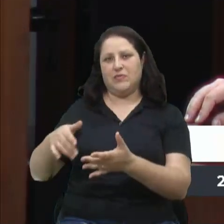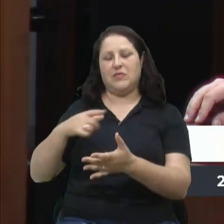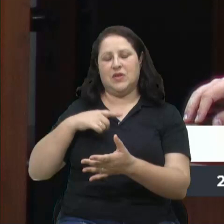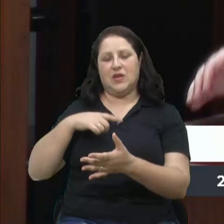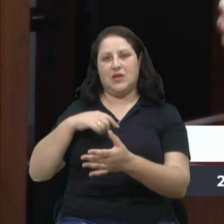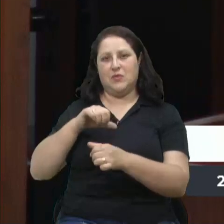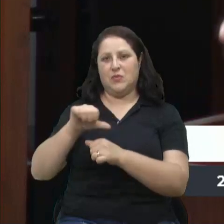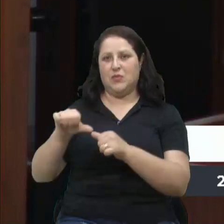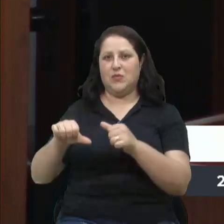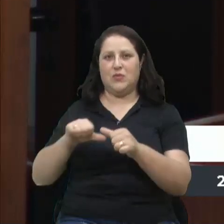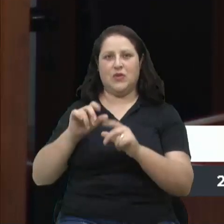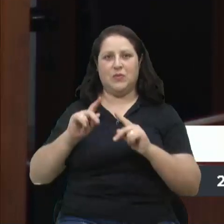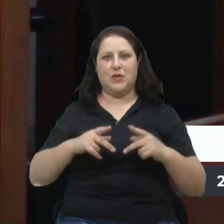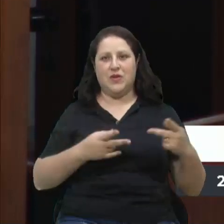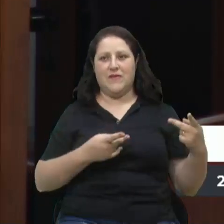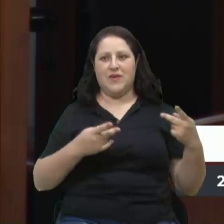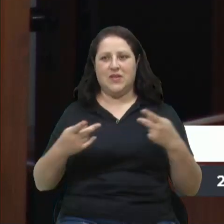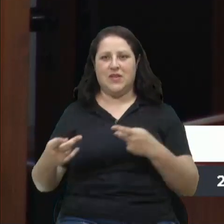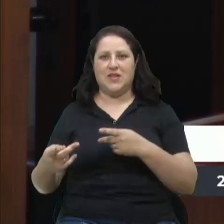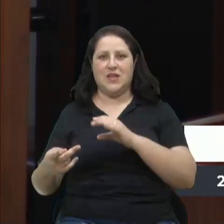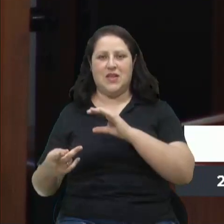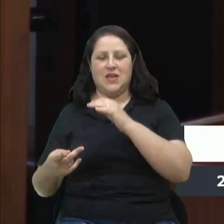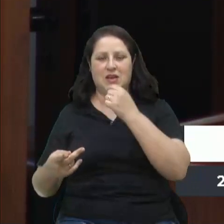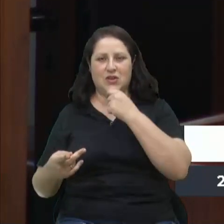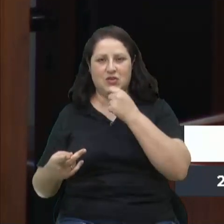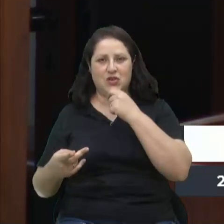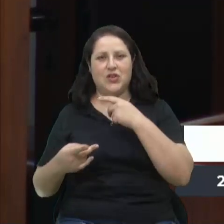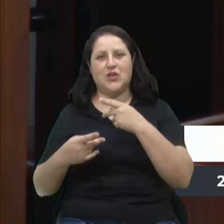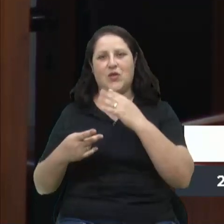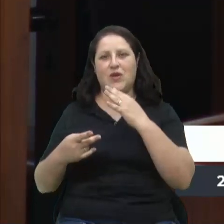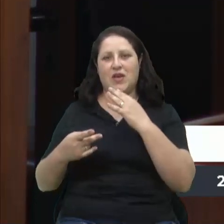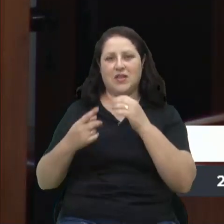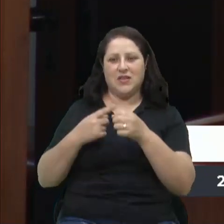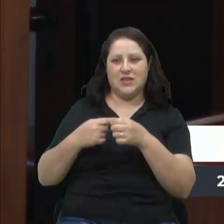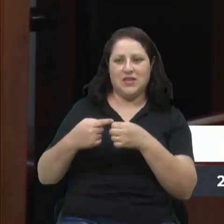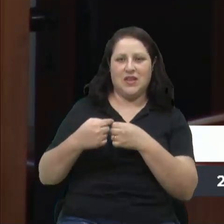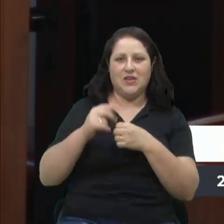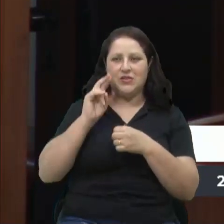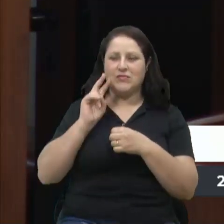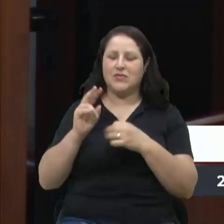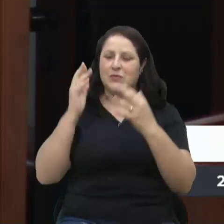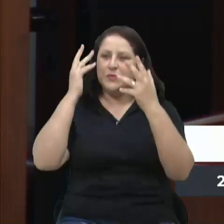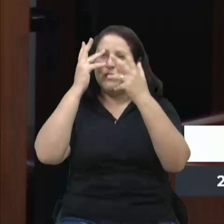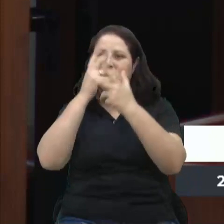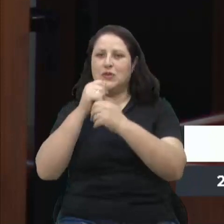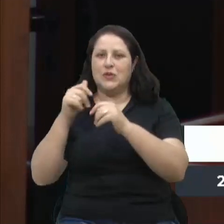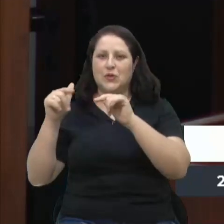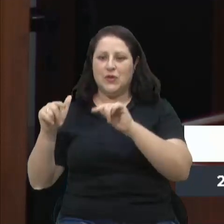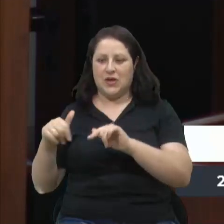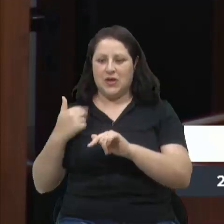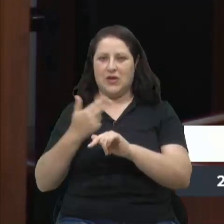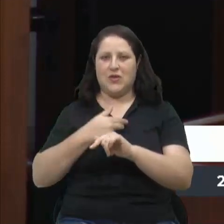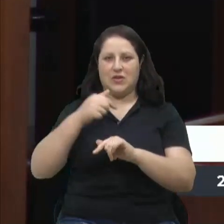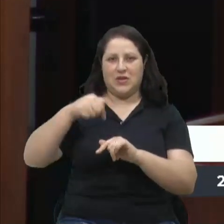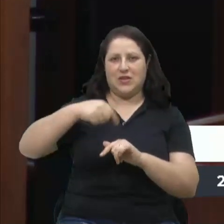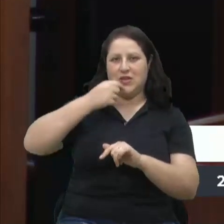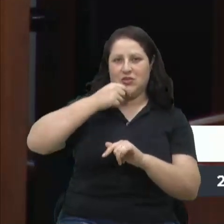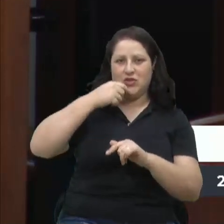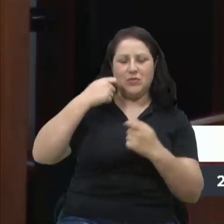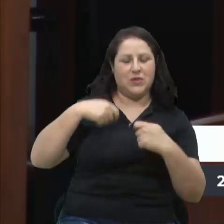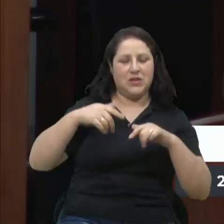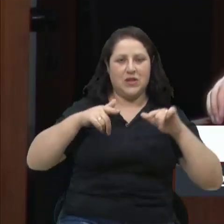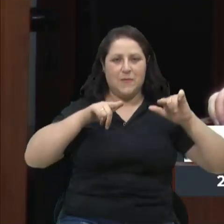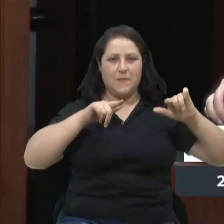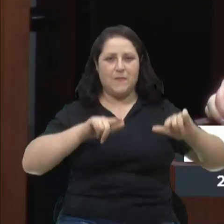para quem vem visitar Caxias do Sul, para quem vem conhecer a cidade e para nós mesmos, moradores de Caxias, que precisamos ter um ambiente muito